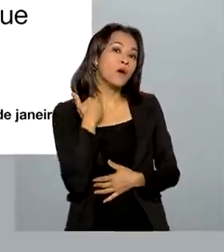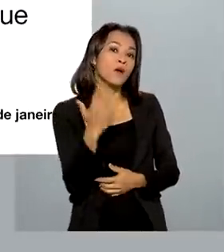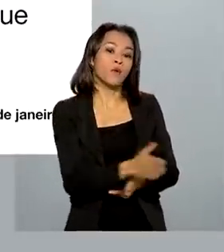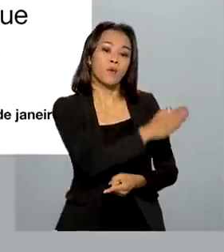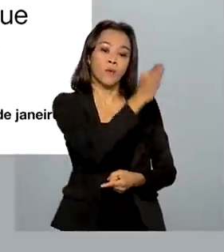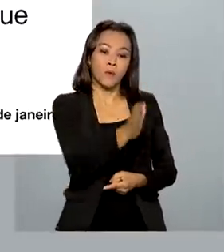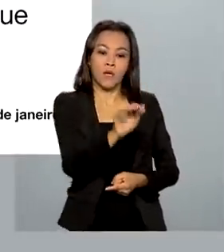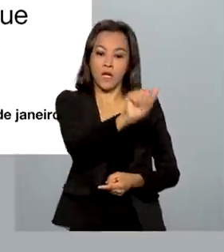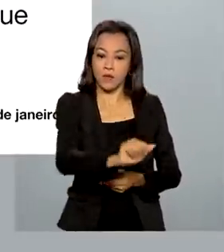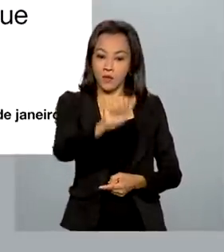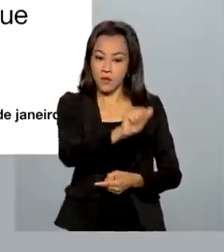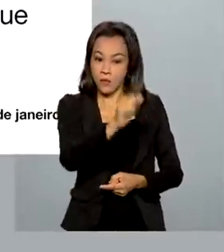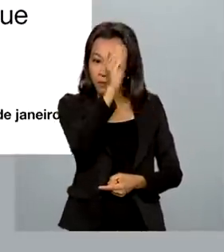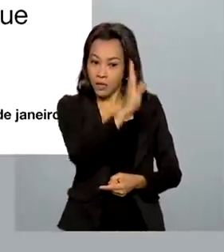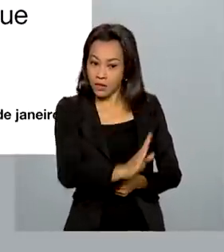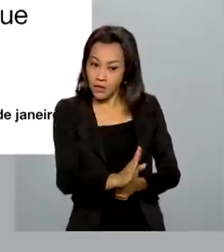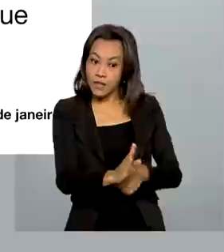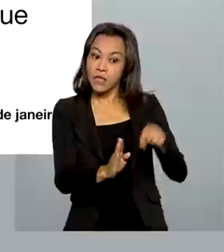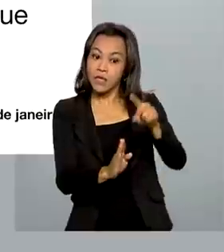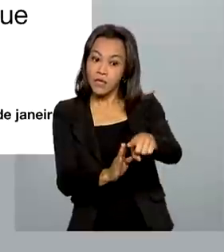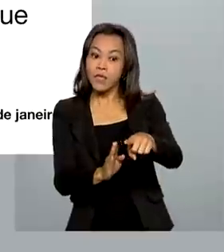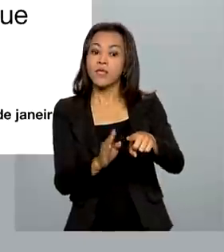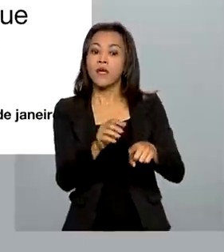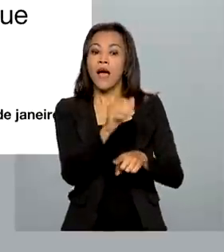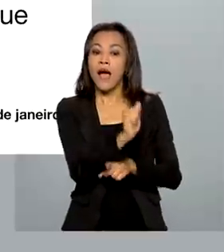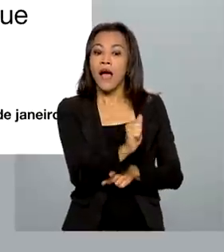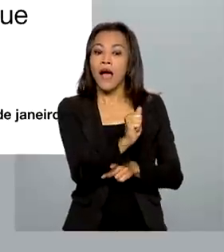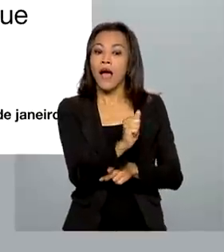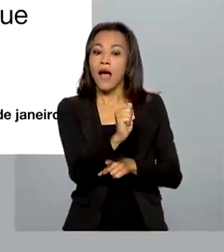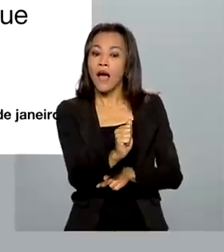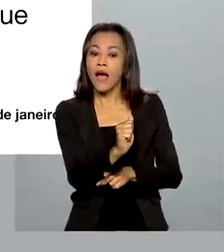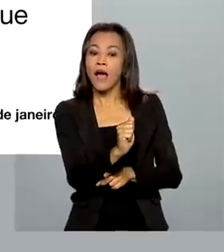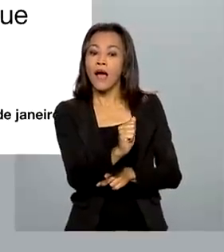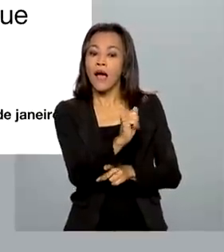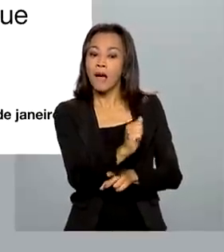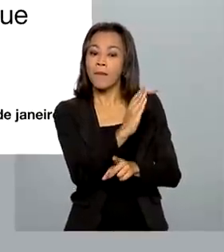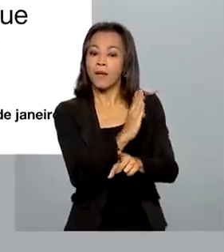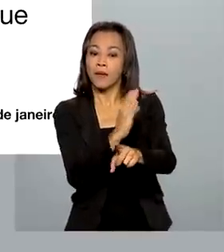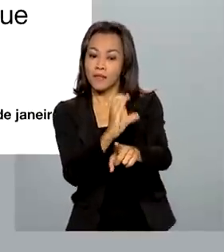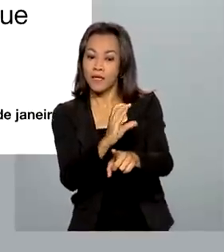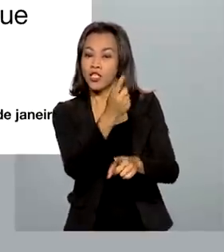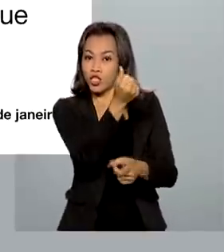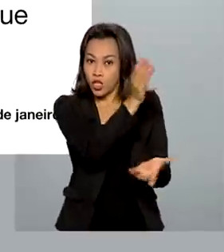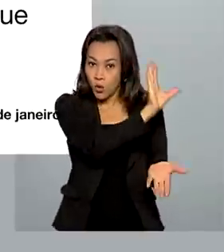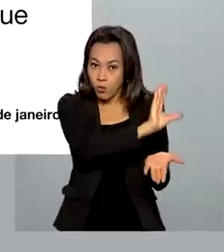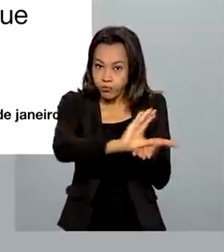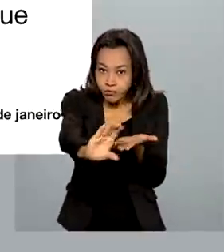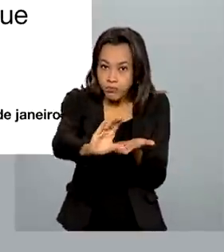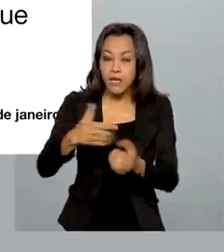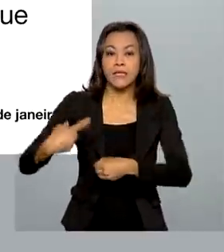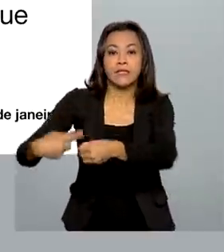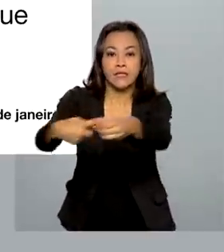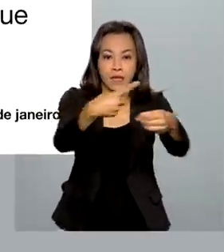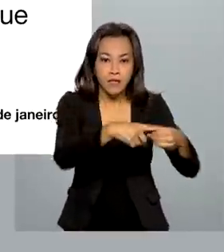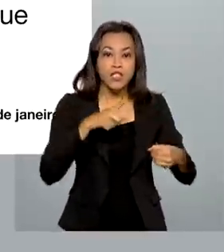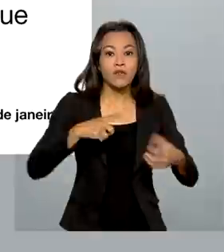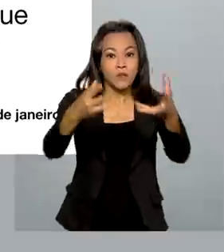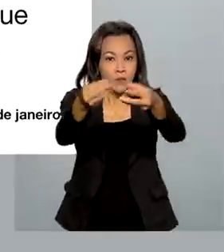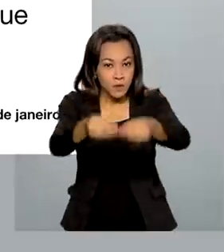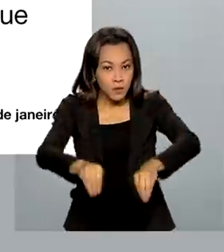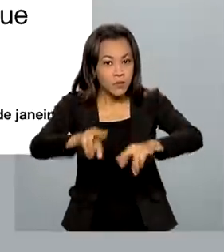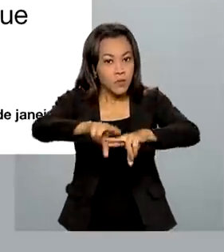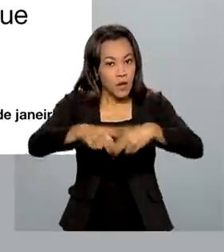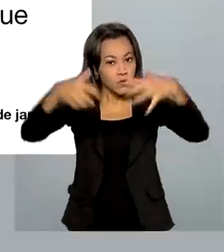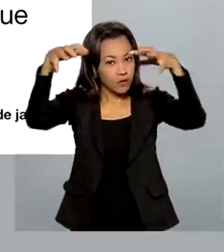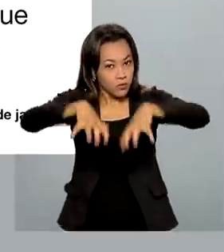Associação Brasileira de Bancos, a ABBC, vão doar recursos para as cidades atingidas pela chuva